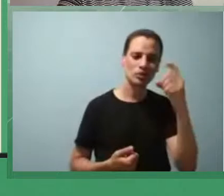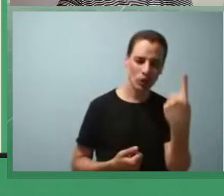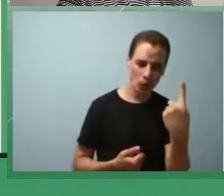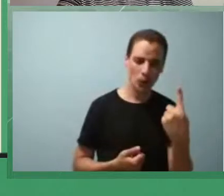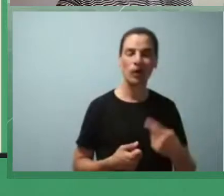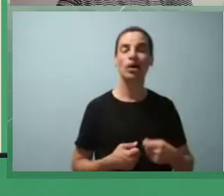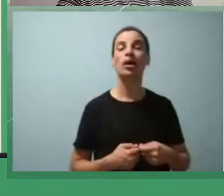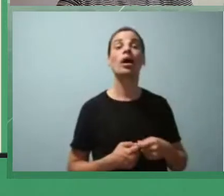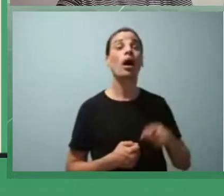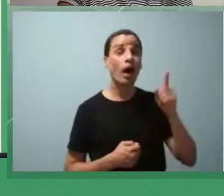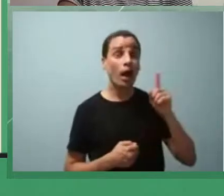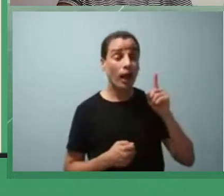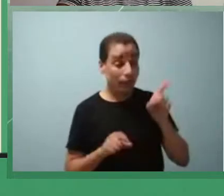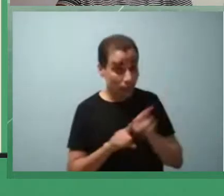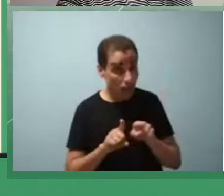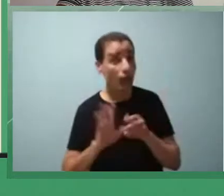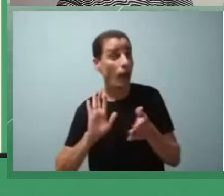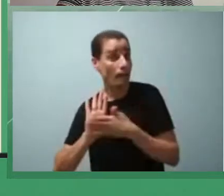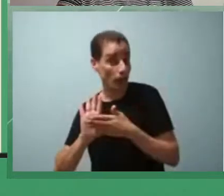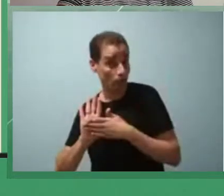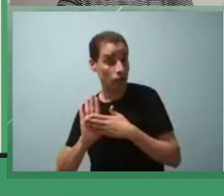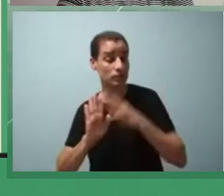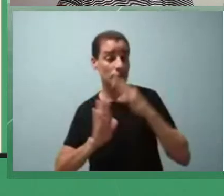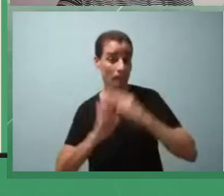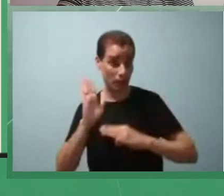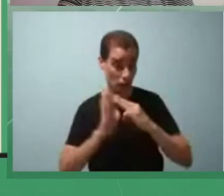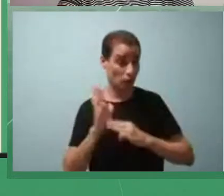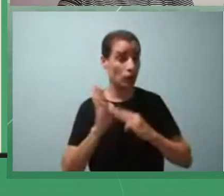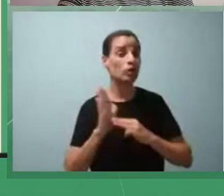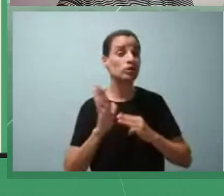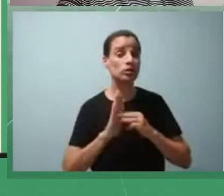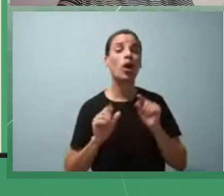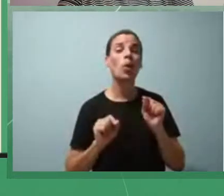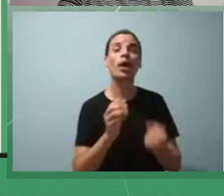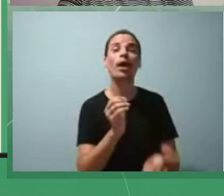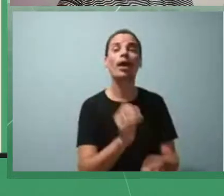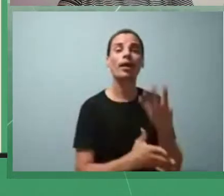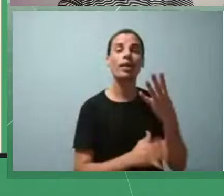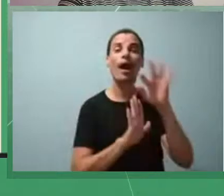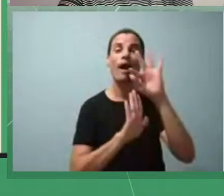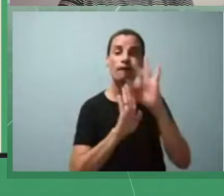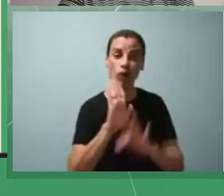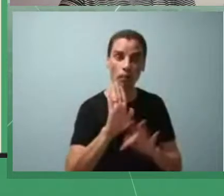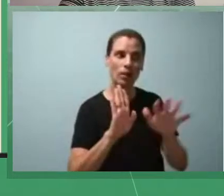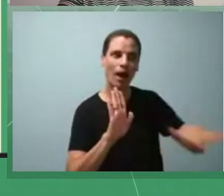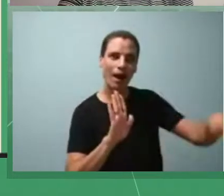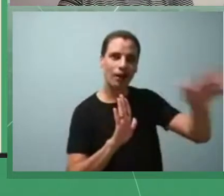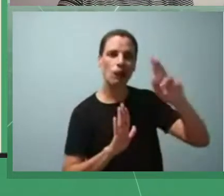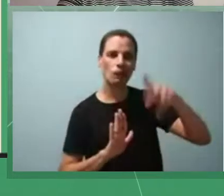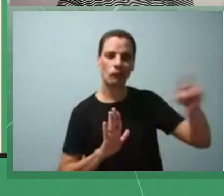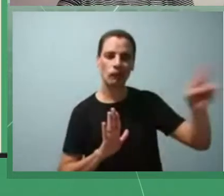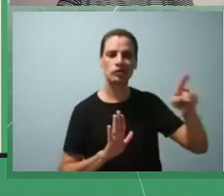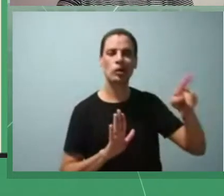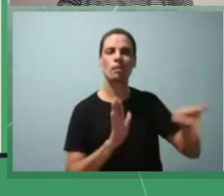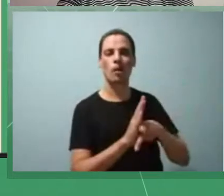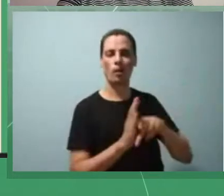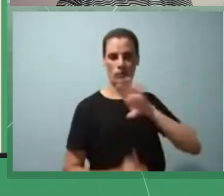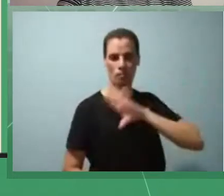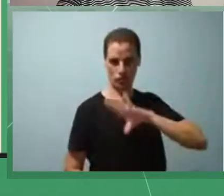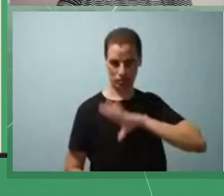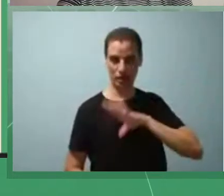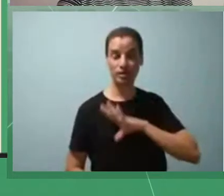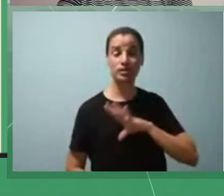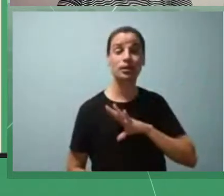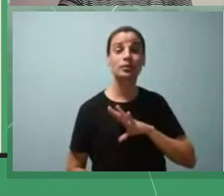proposta metodológica será elaborado um formulário aos docentes de língua portuguesa em que esse